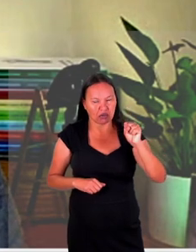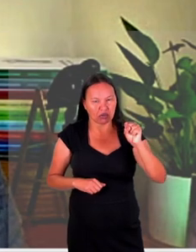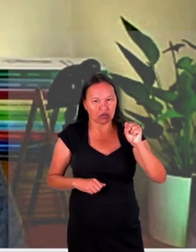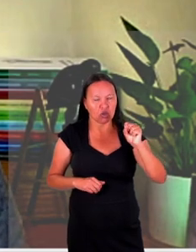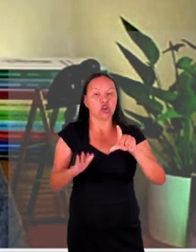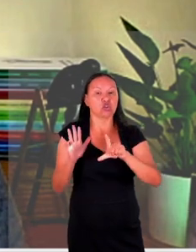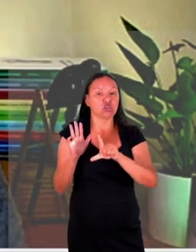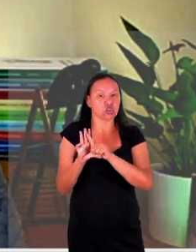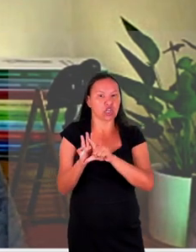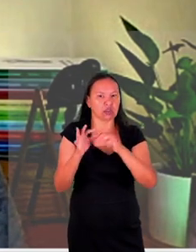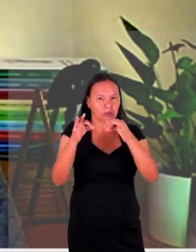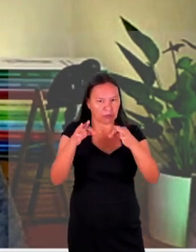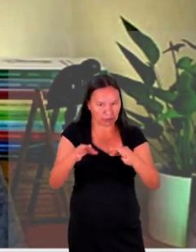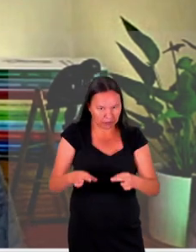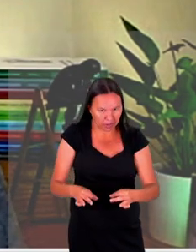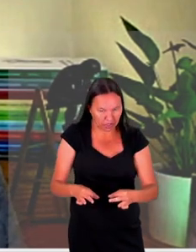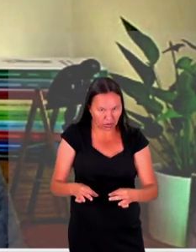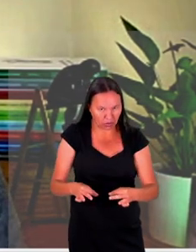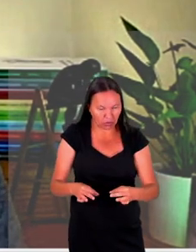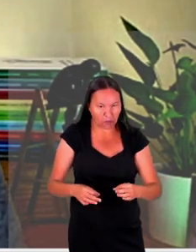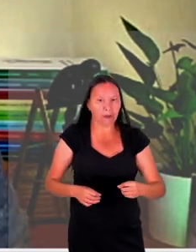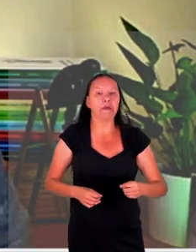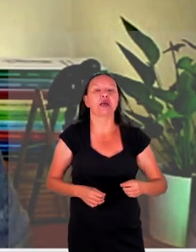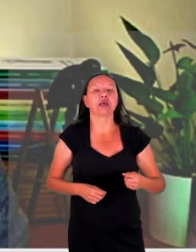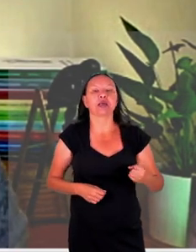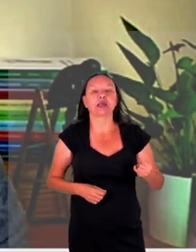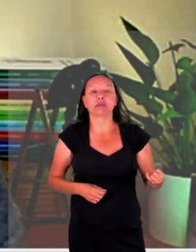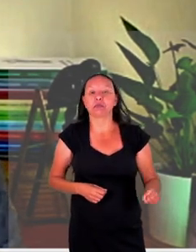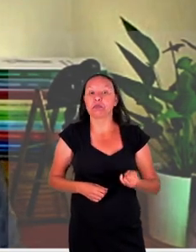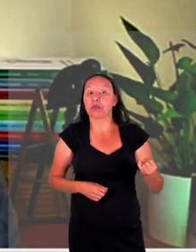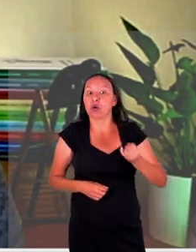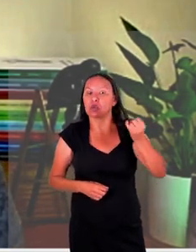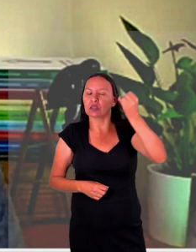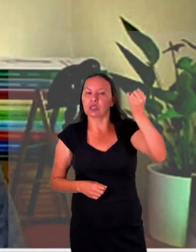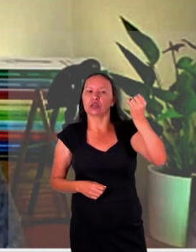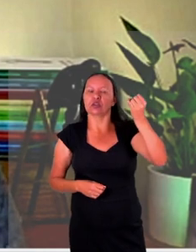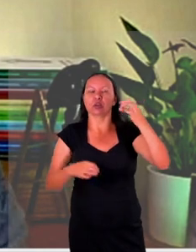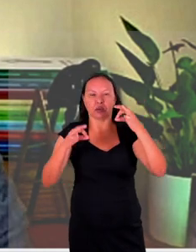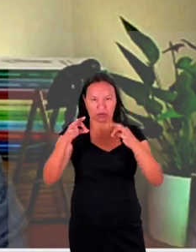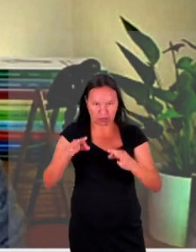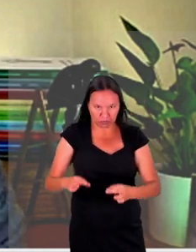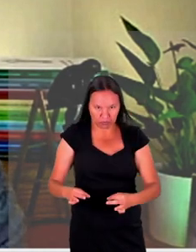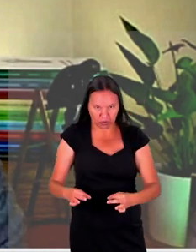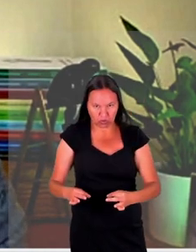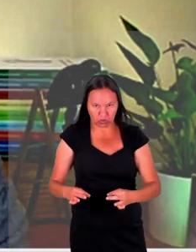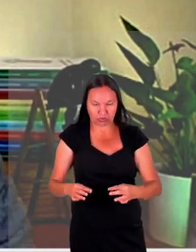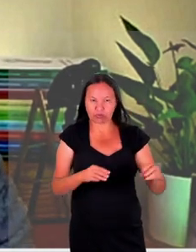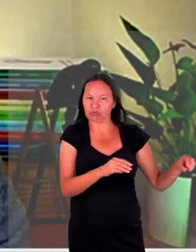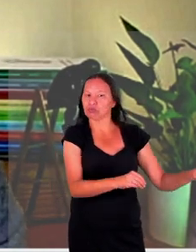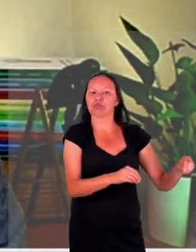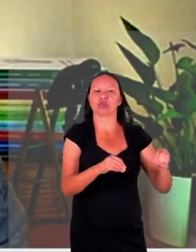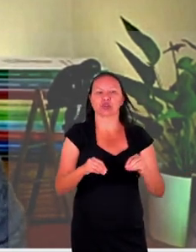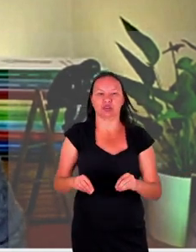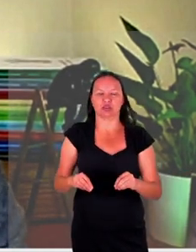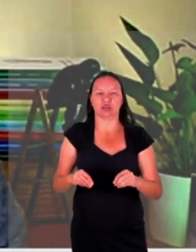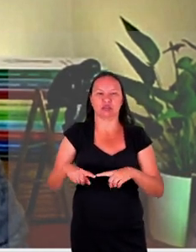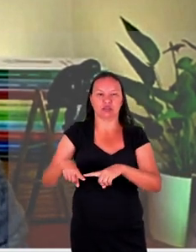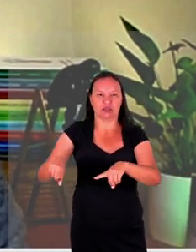a jurisdição apropriada a originária é do local do fato típico na